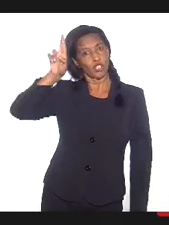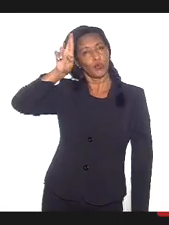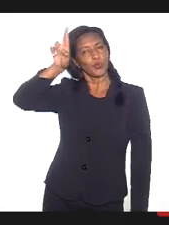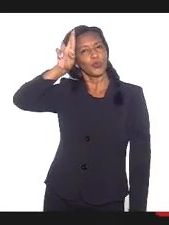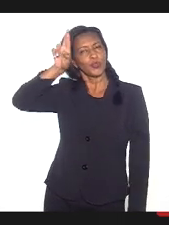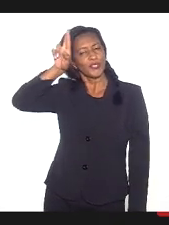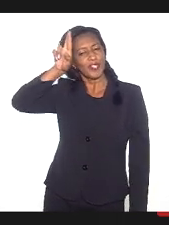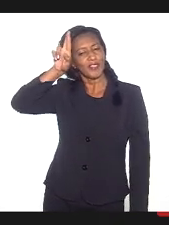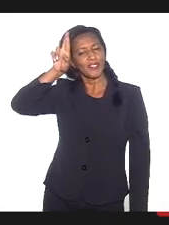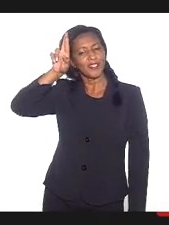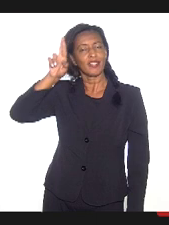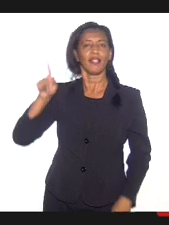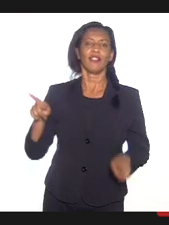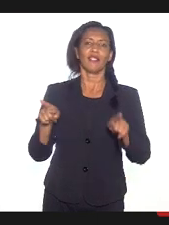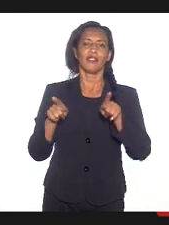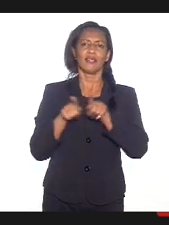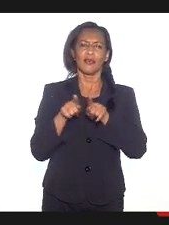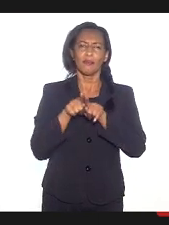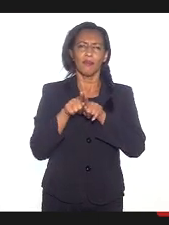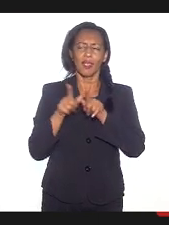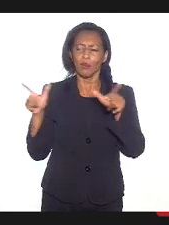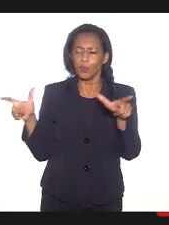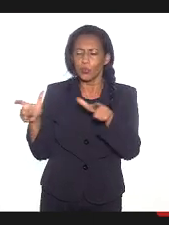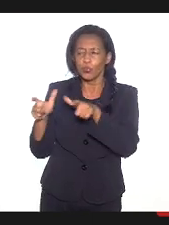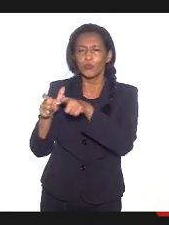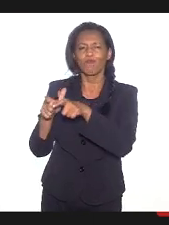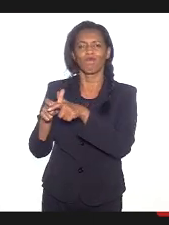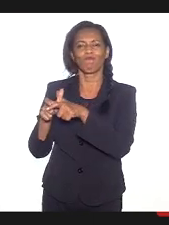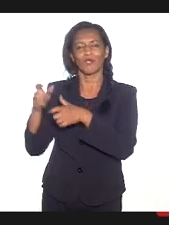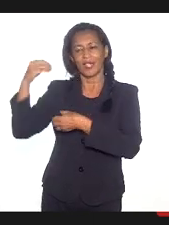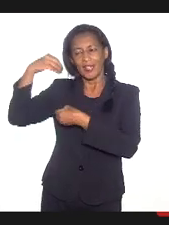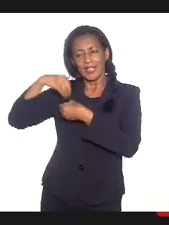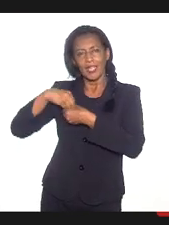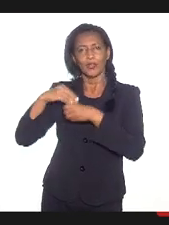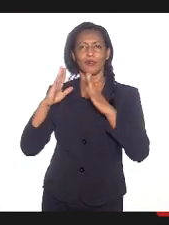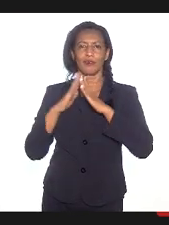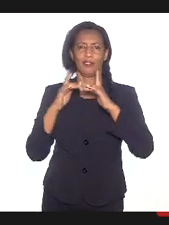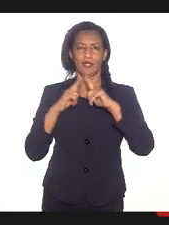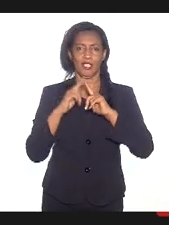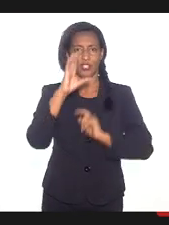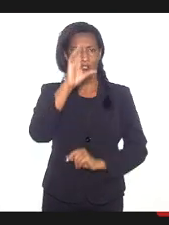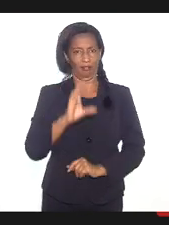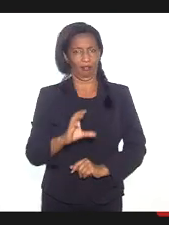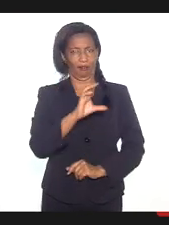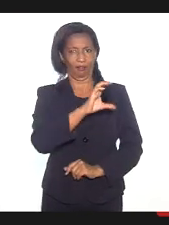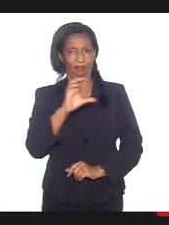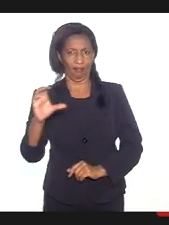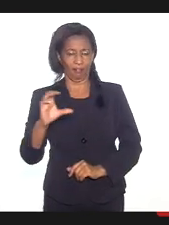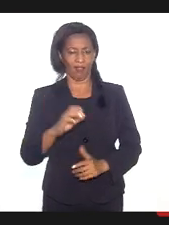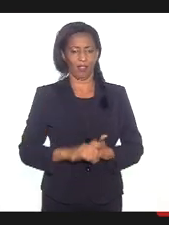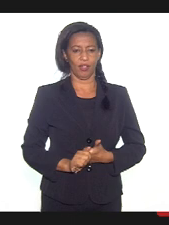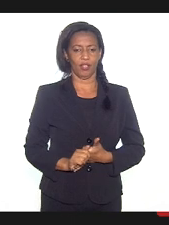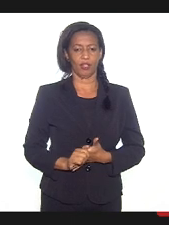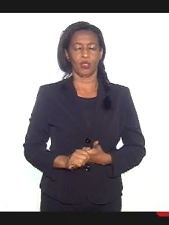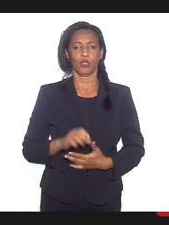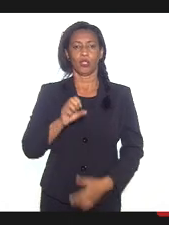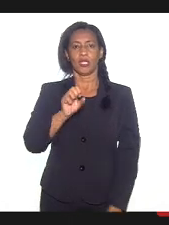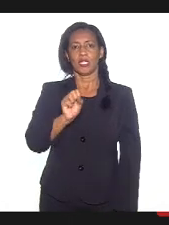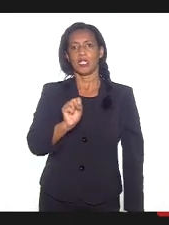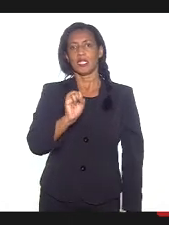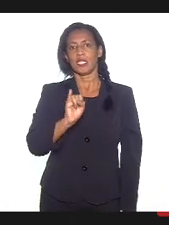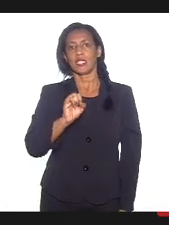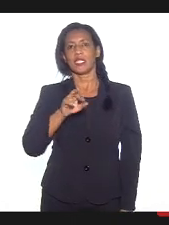responsável também por uma minoria religiosa dentro da Igreja Católica, dos sírios e libaneses,